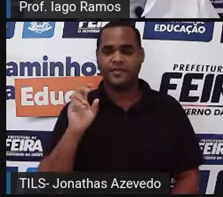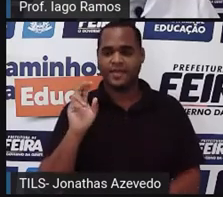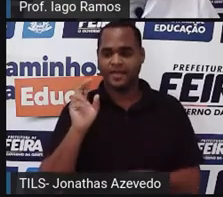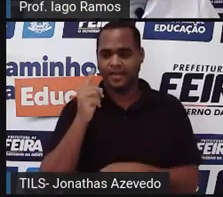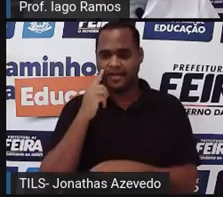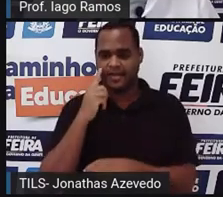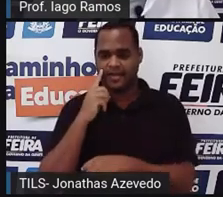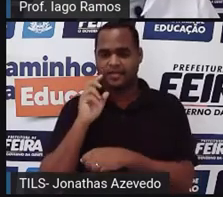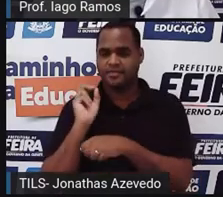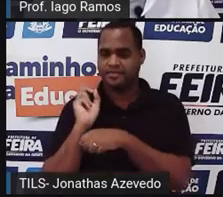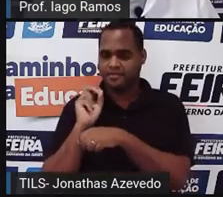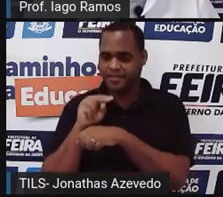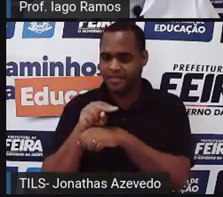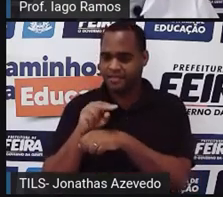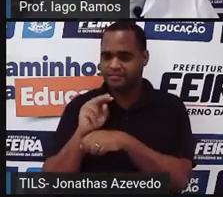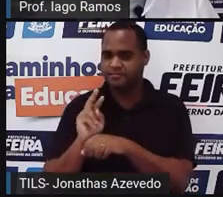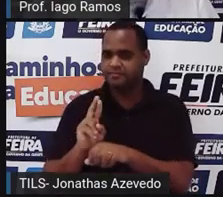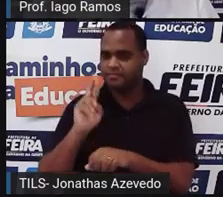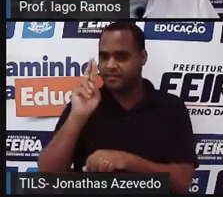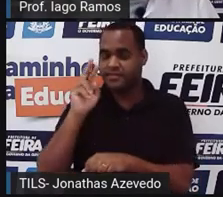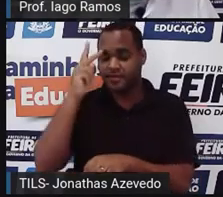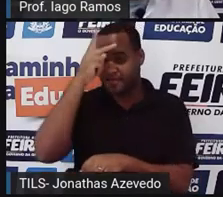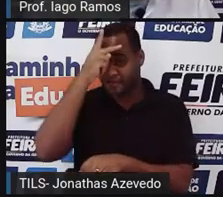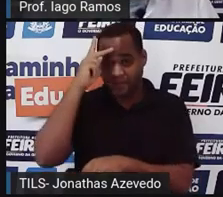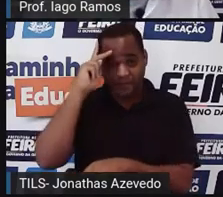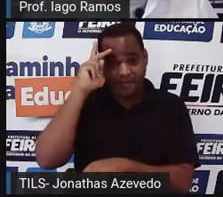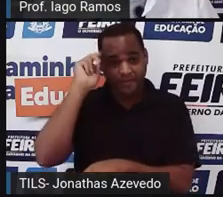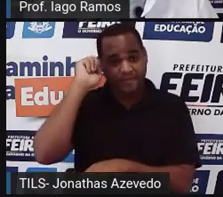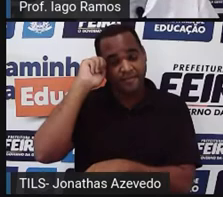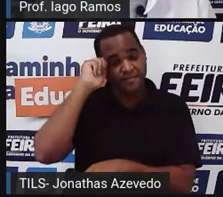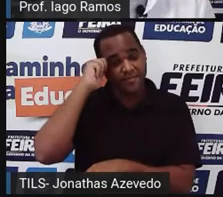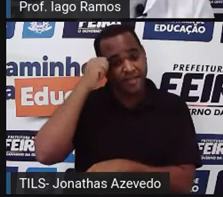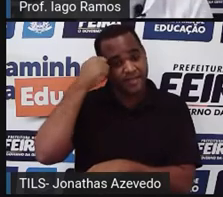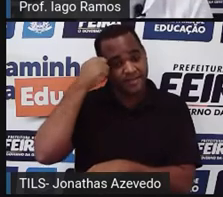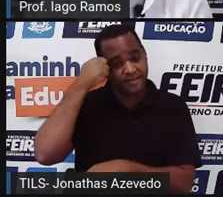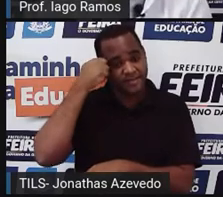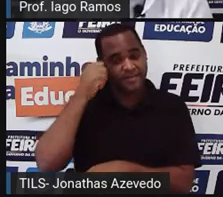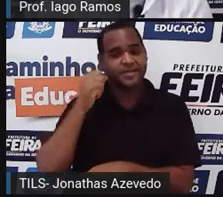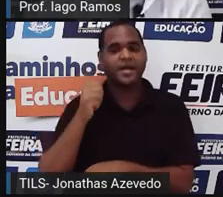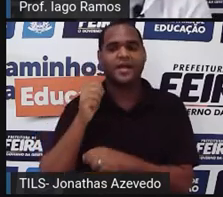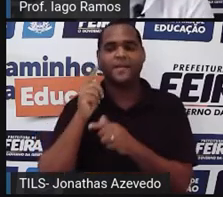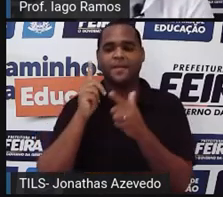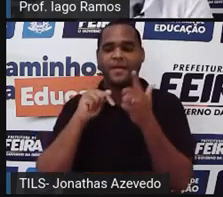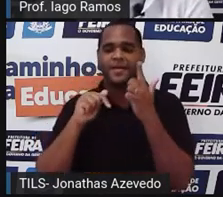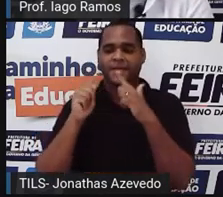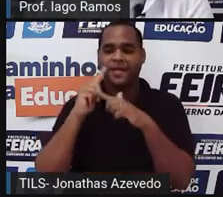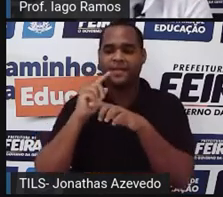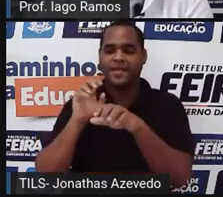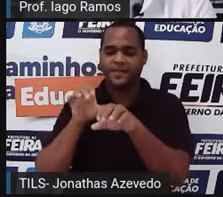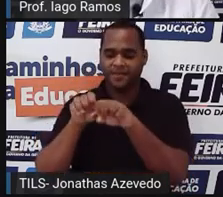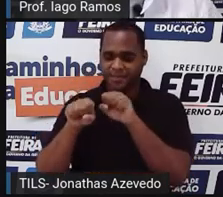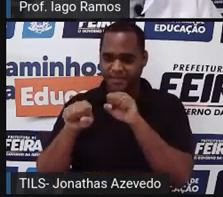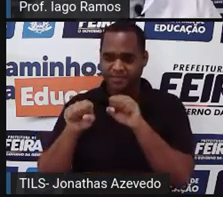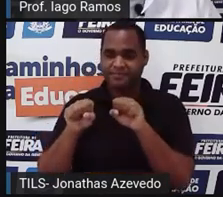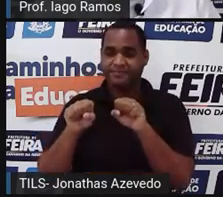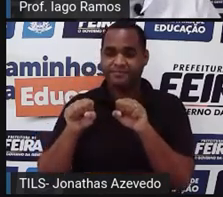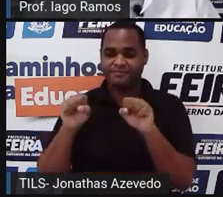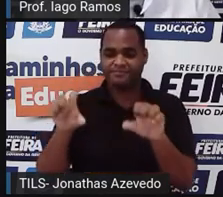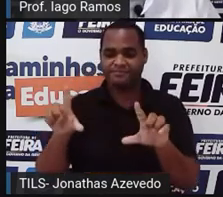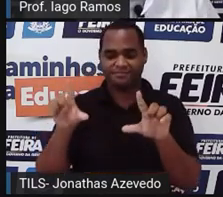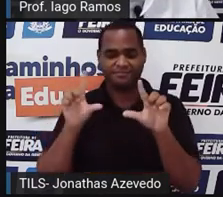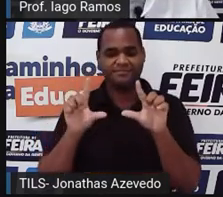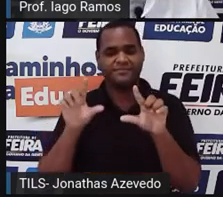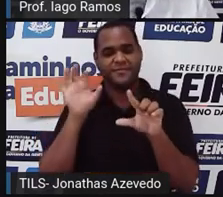ela se torna a primeira negra, tá? A se formar na Universidade